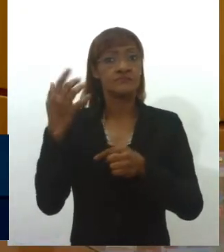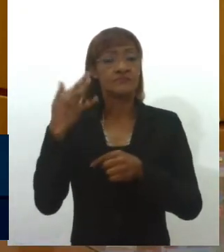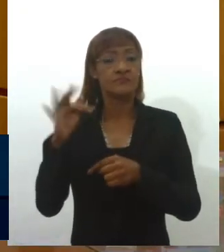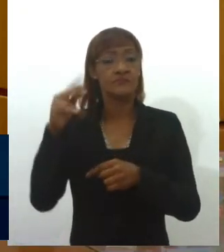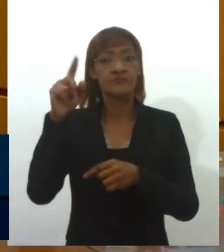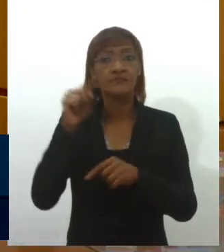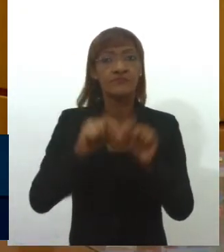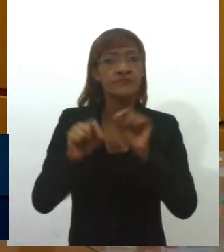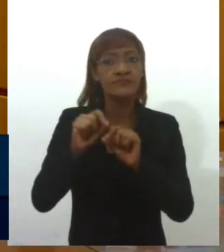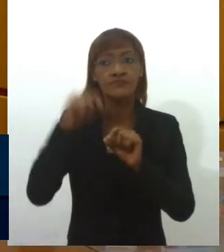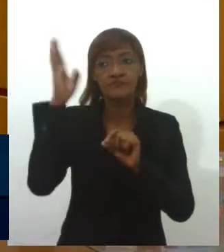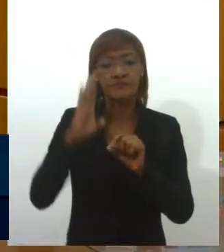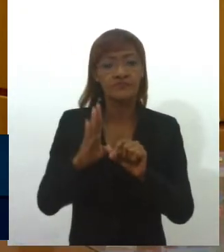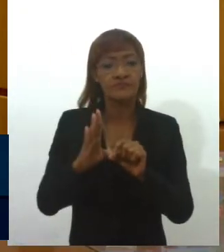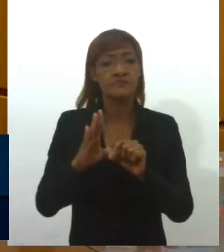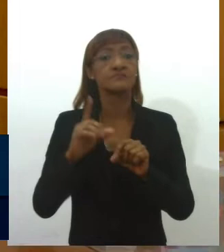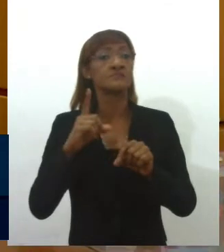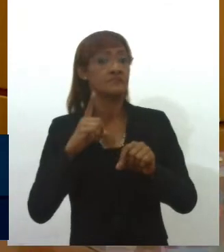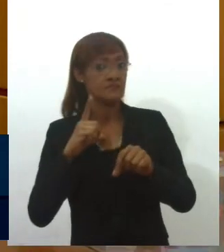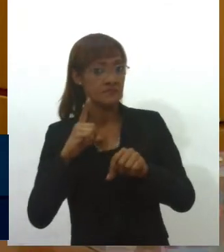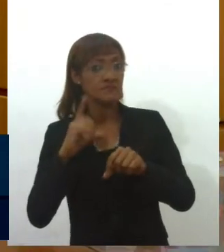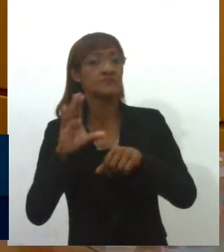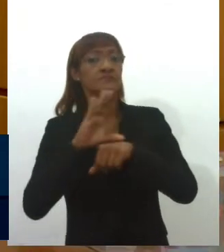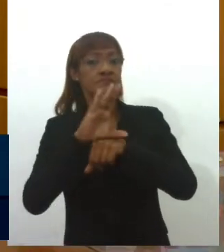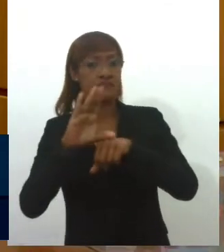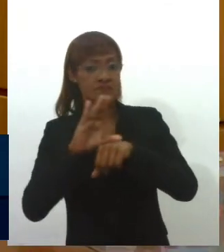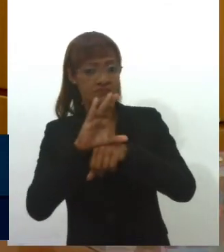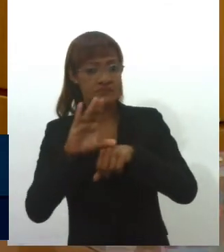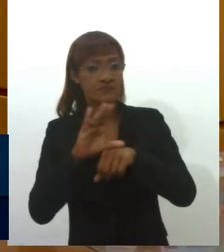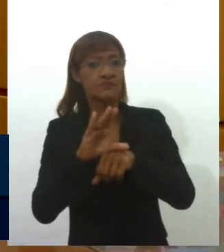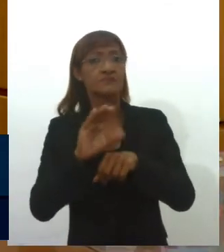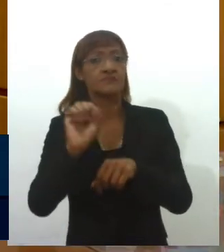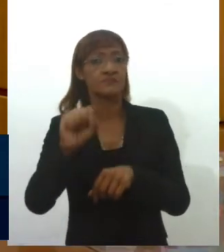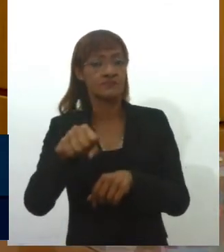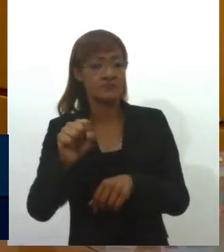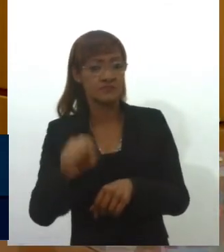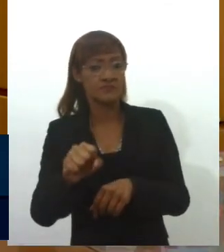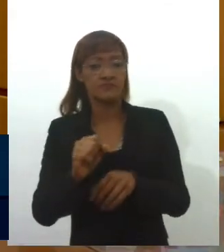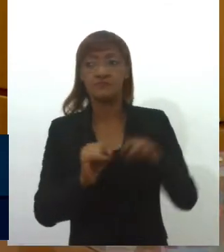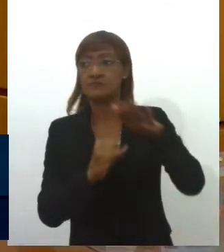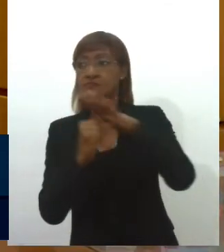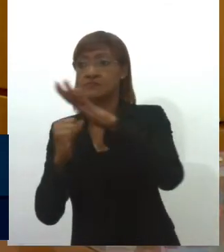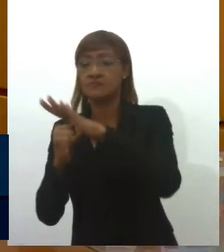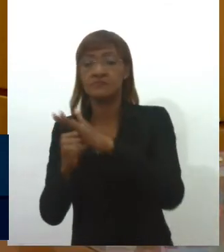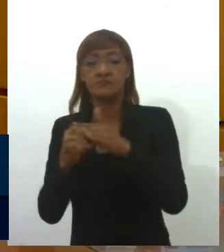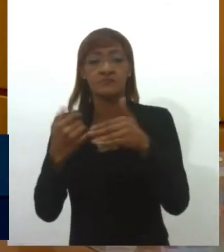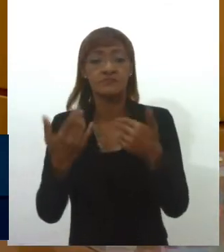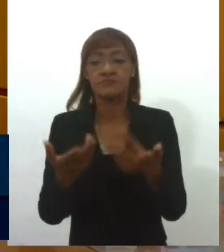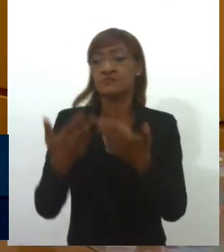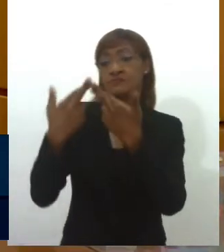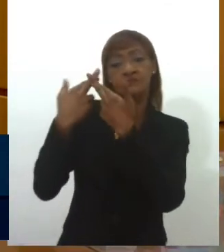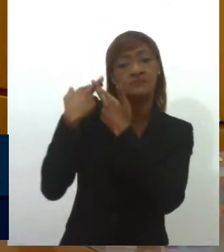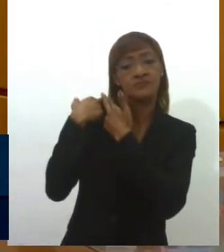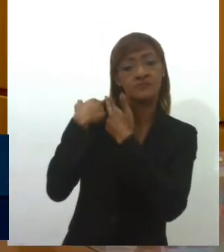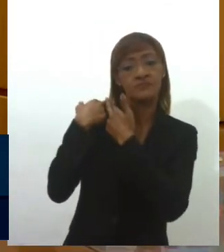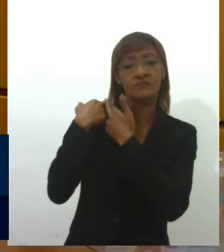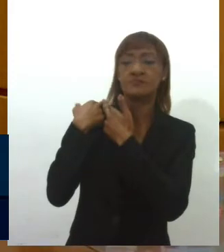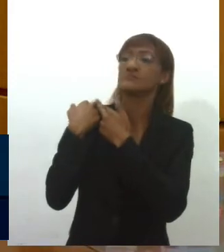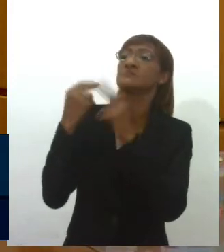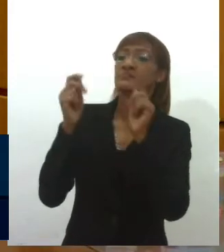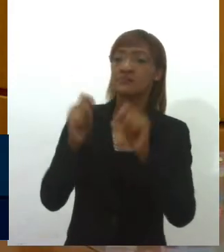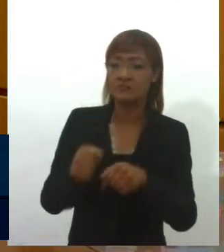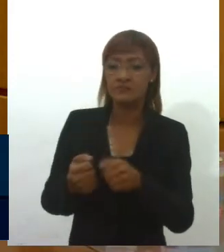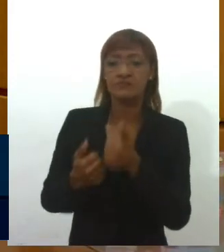nós temos as instituições democráticas e temos as instituições que têm a responsabilidade constitucional de defender a